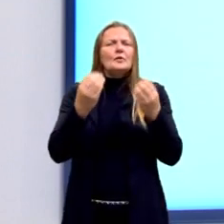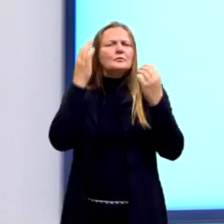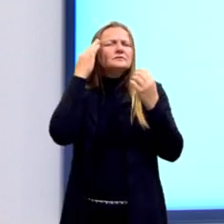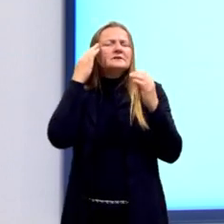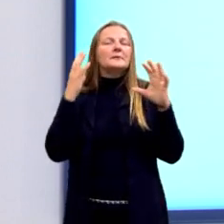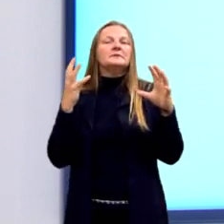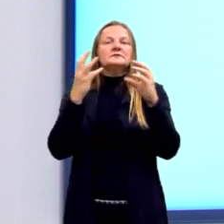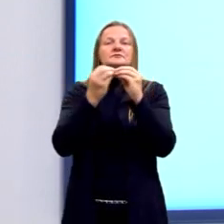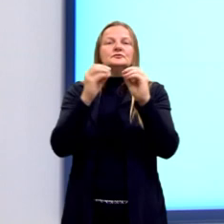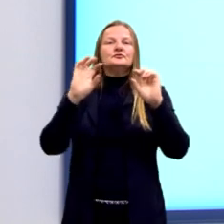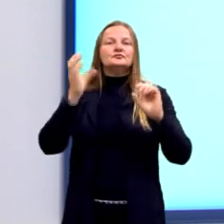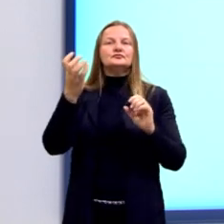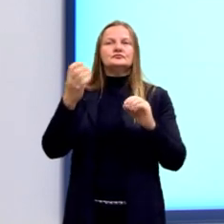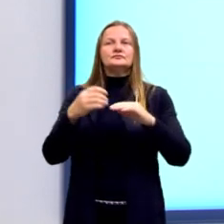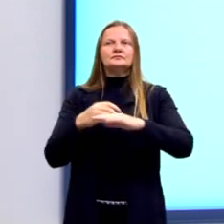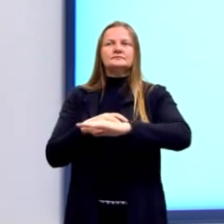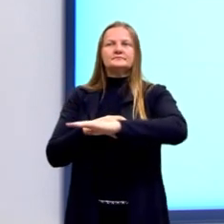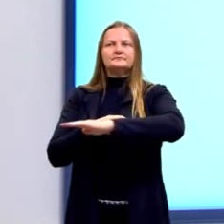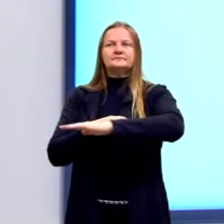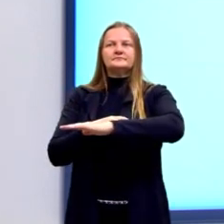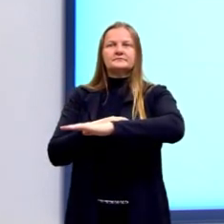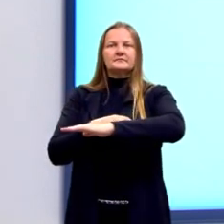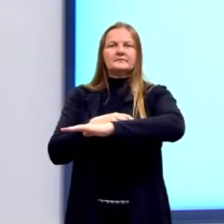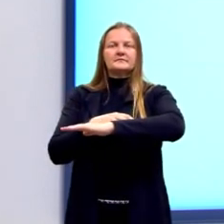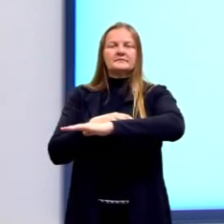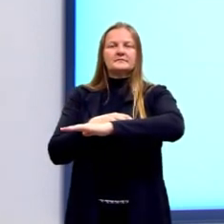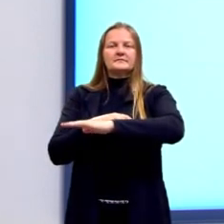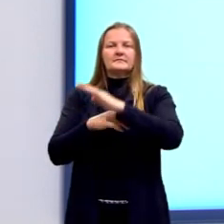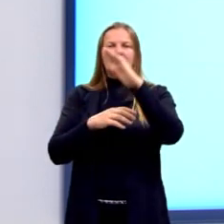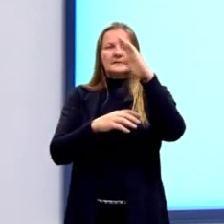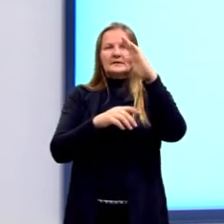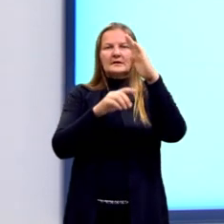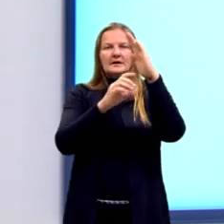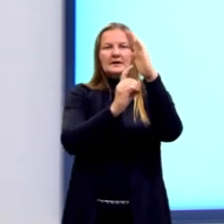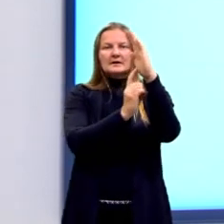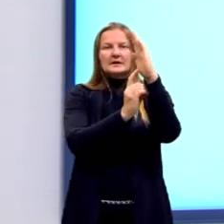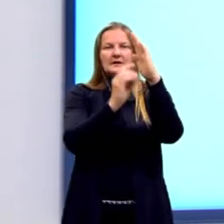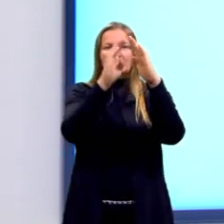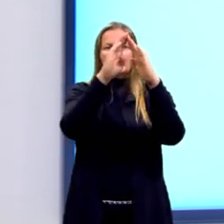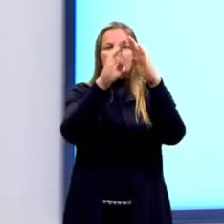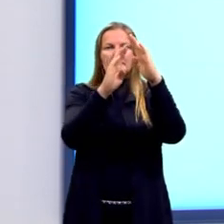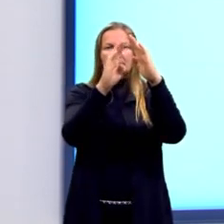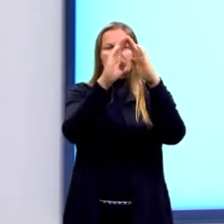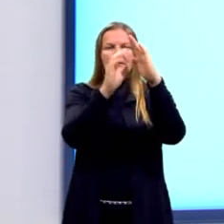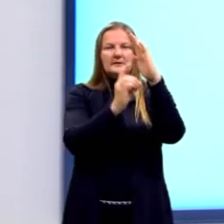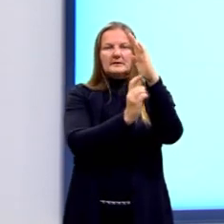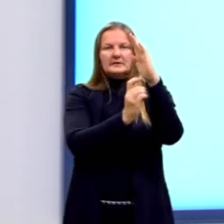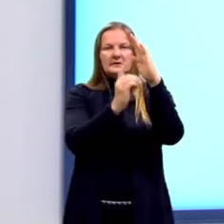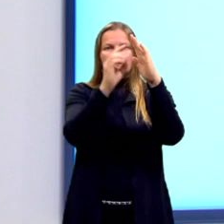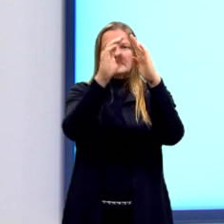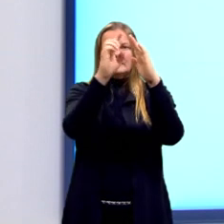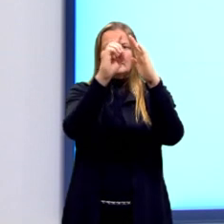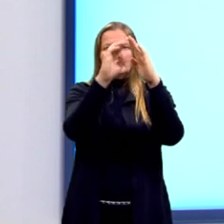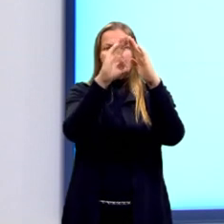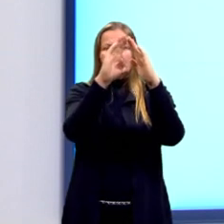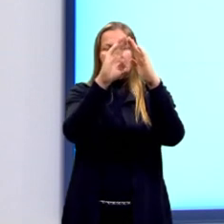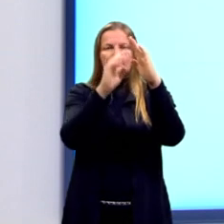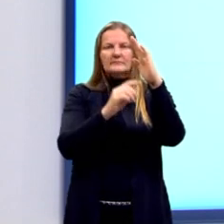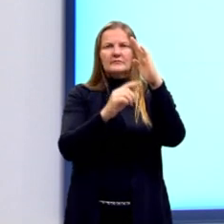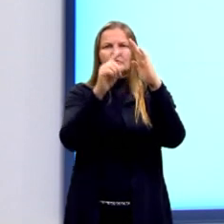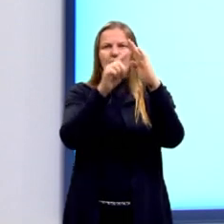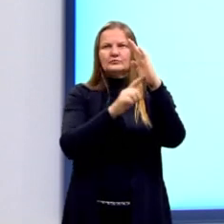segmento DB, que seria este aqui da figura, que vai do ponto D até o ponto B, o